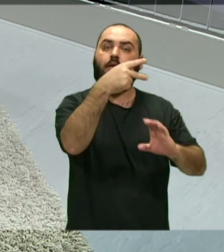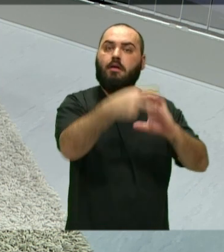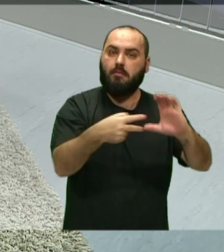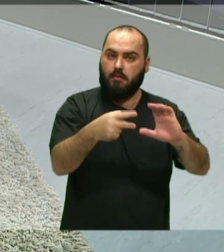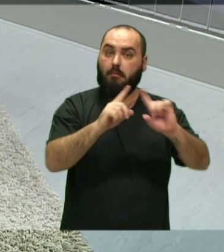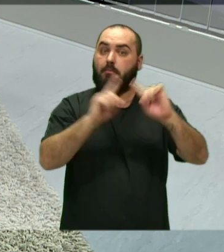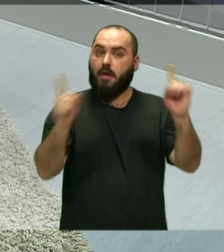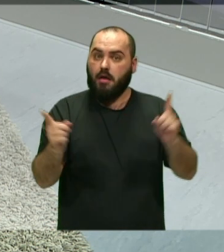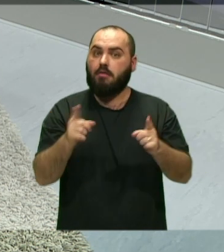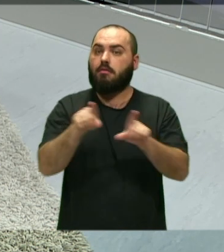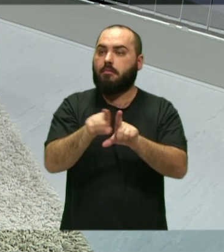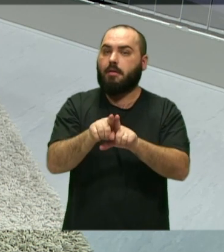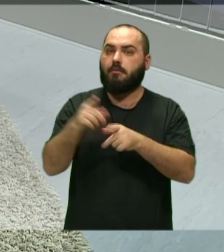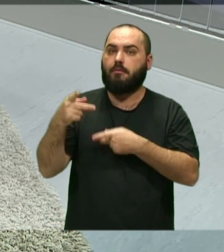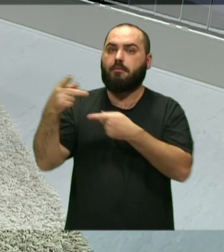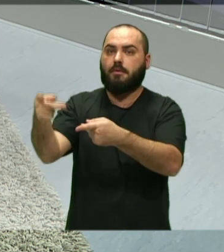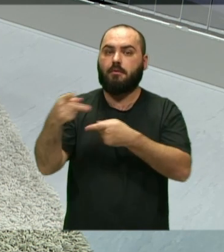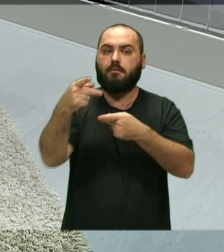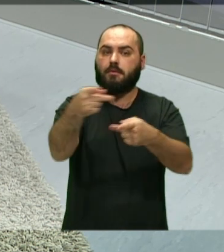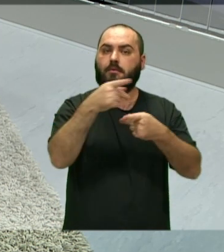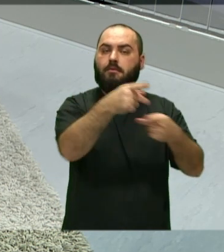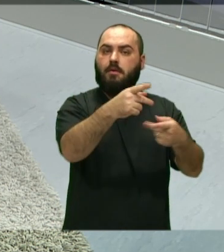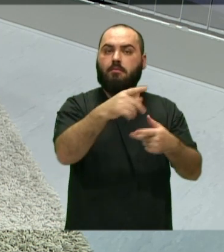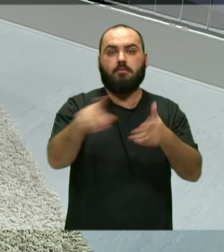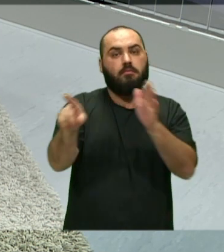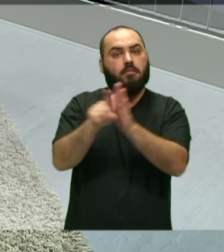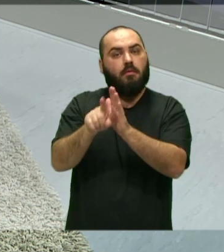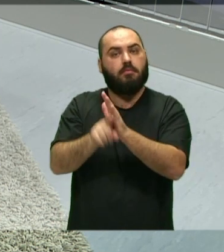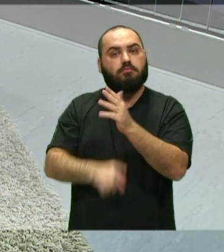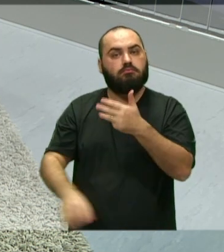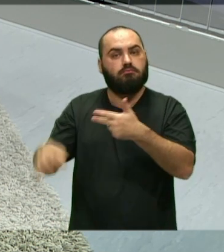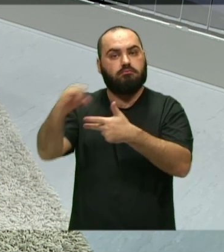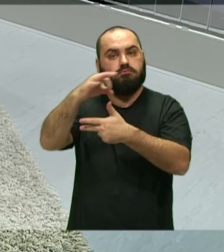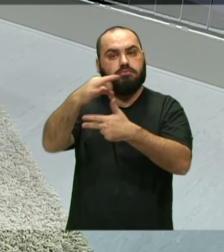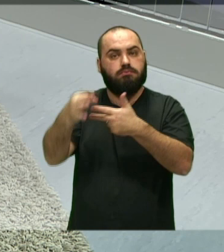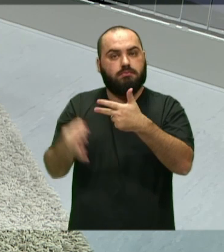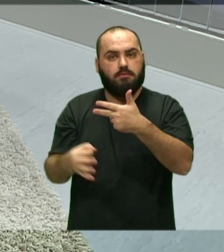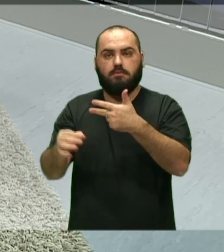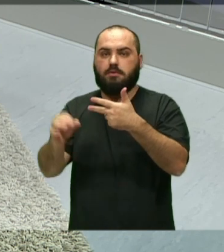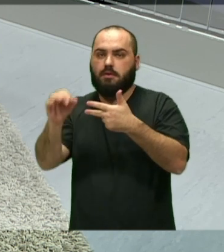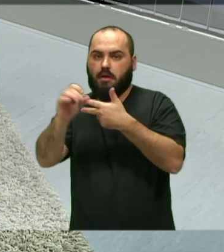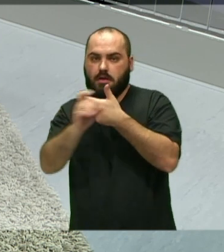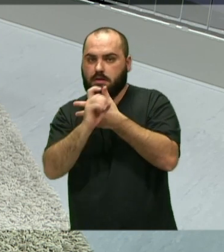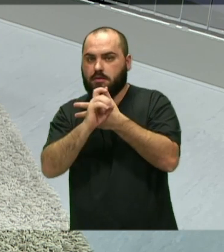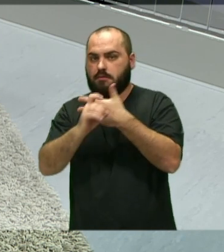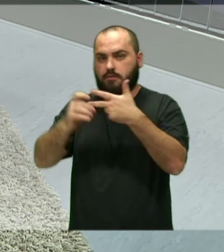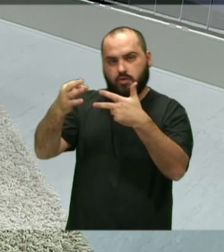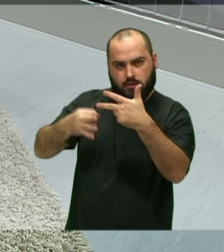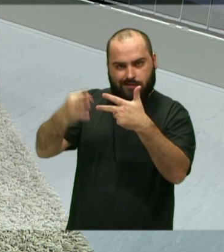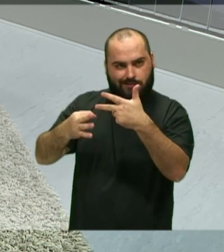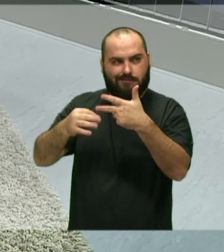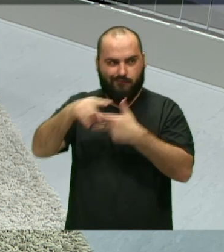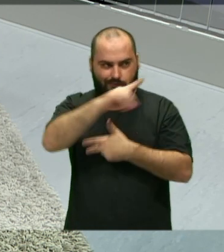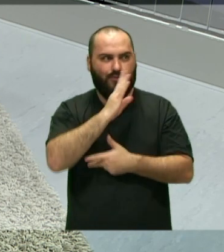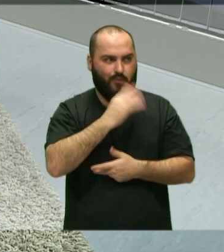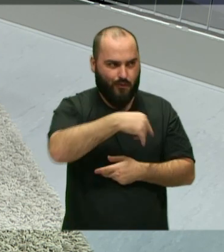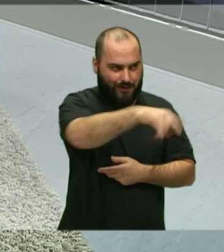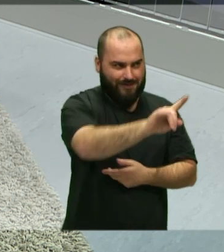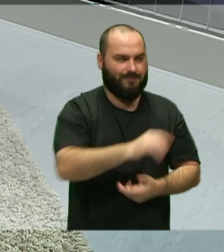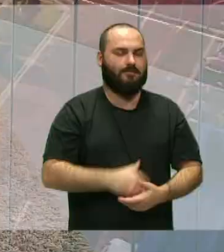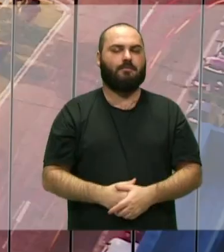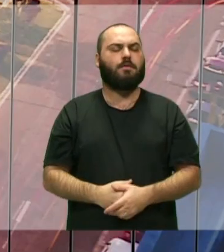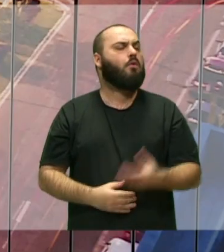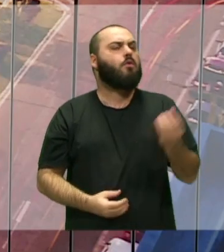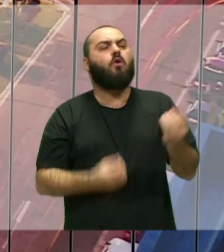mas também fazem visitas às demais instituições do poder público, como o poder executivo, o poder judiciário. Como é que foi essas